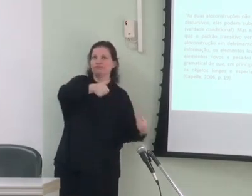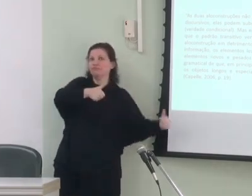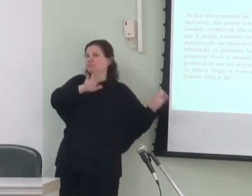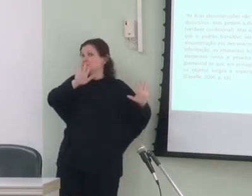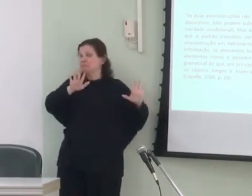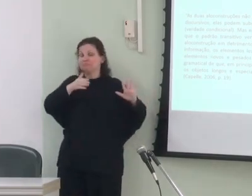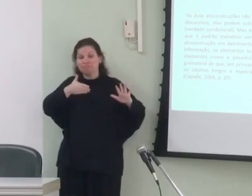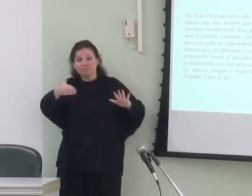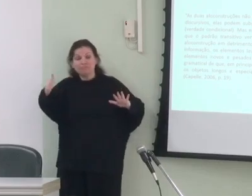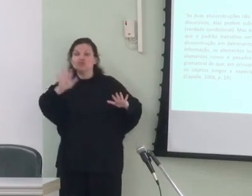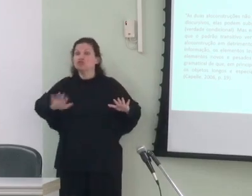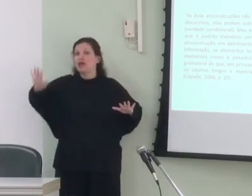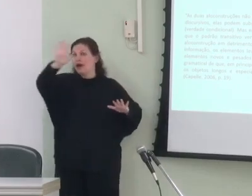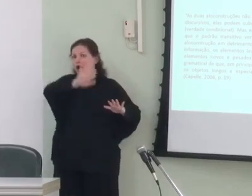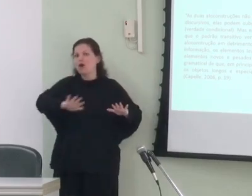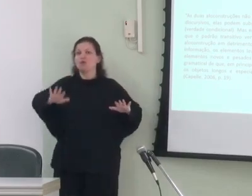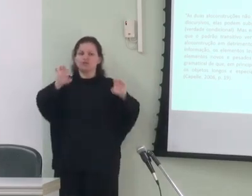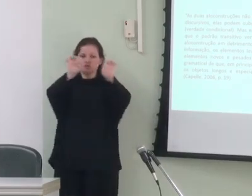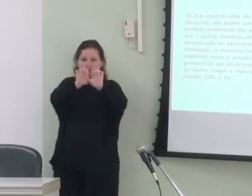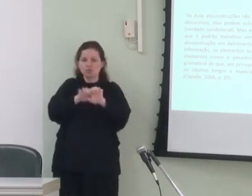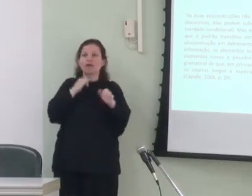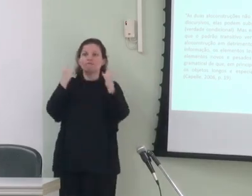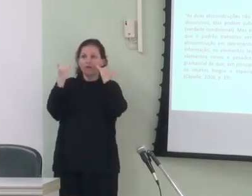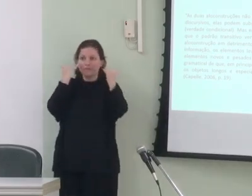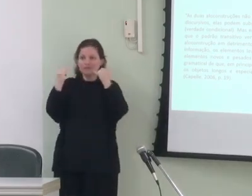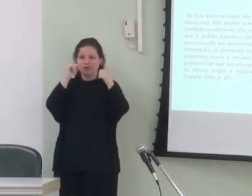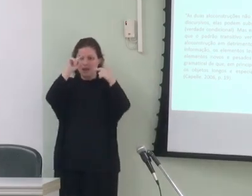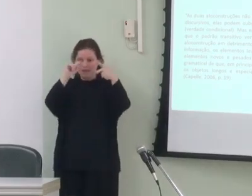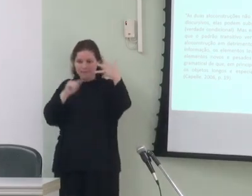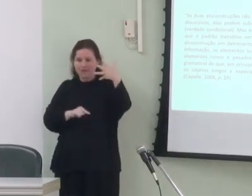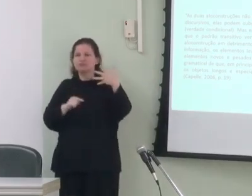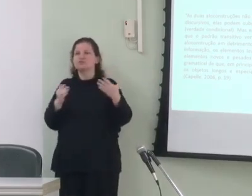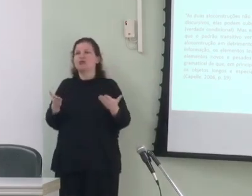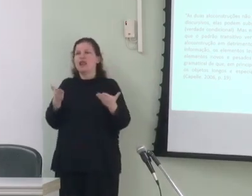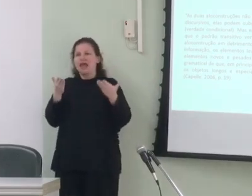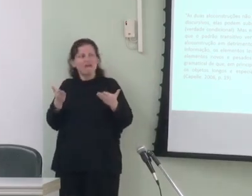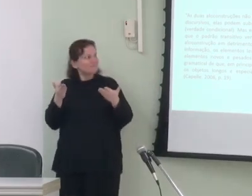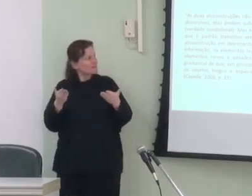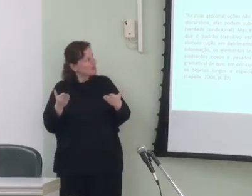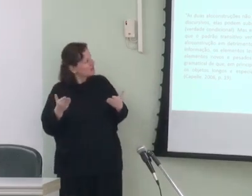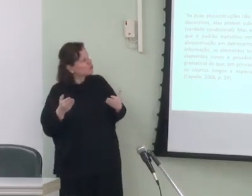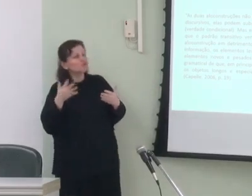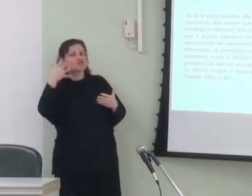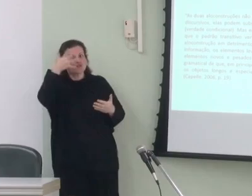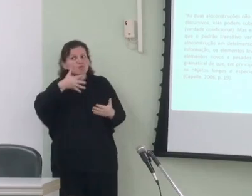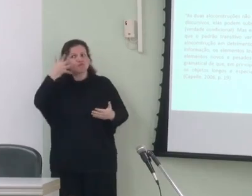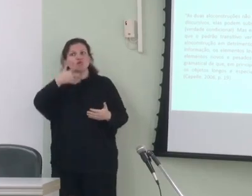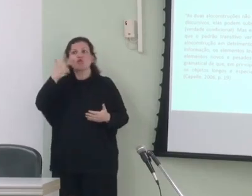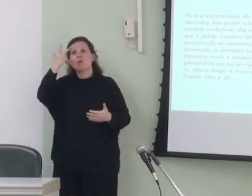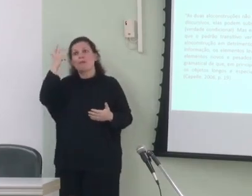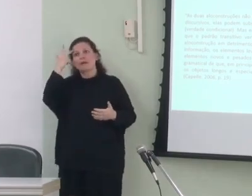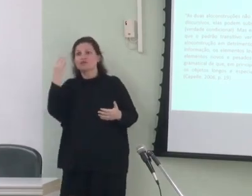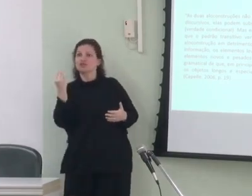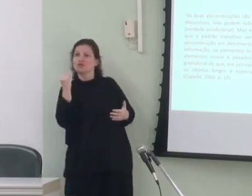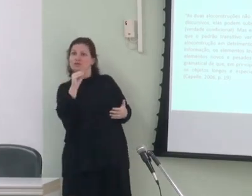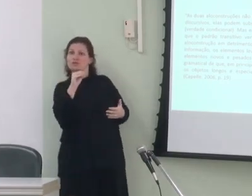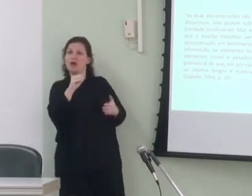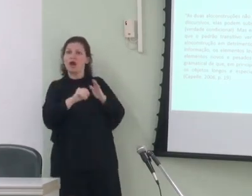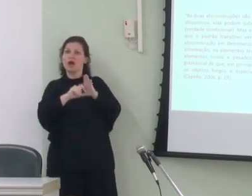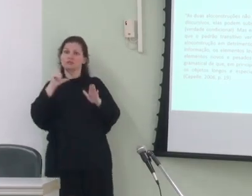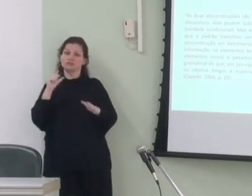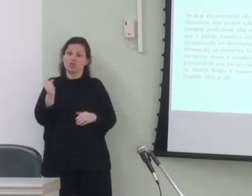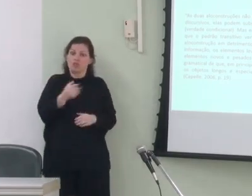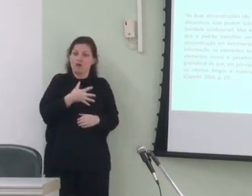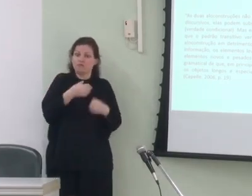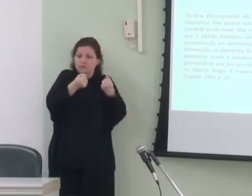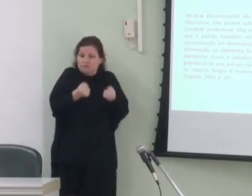uma tendência geral da estrutura da informação os elementos leves e velhos do discurso são normalmente colocados antes dos elementos novos